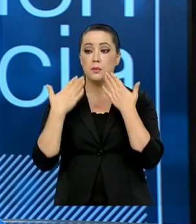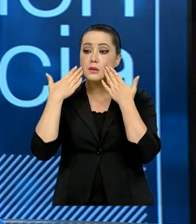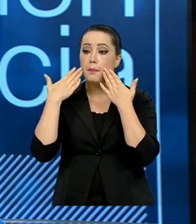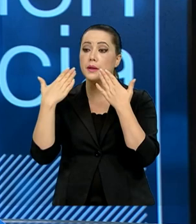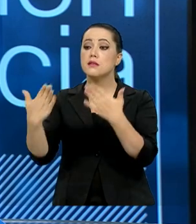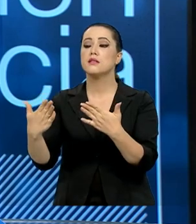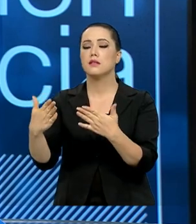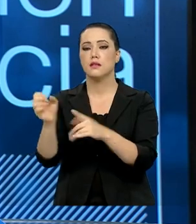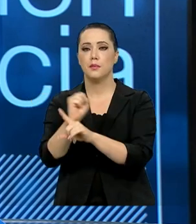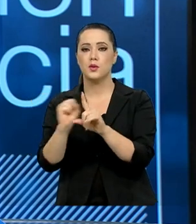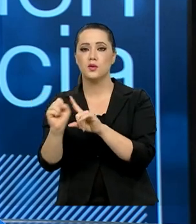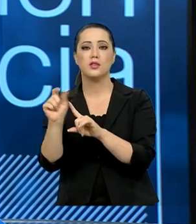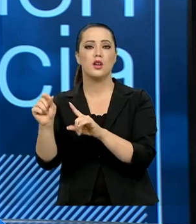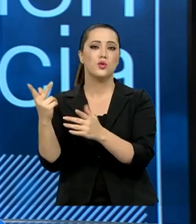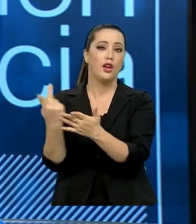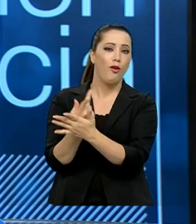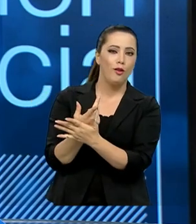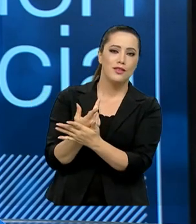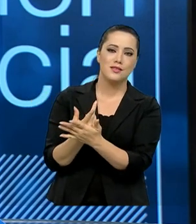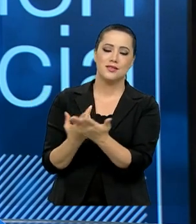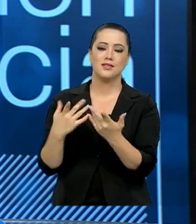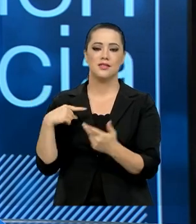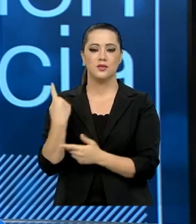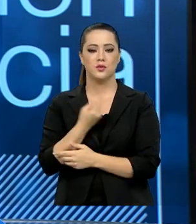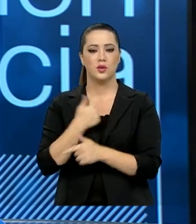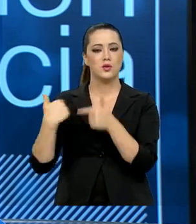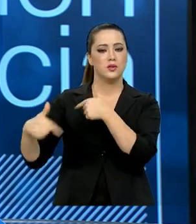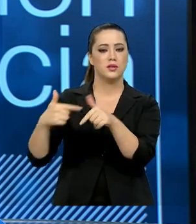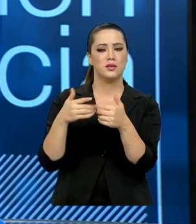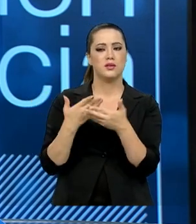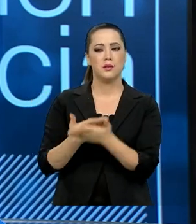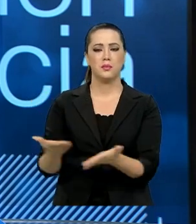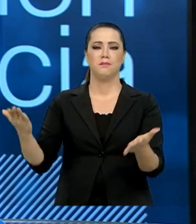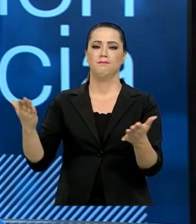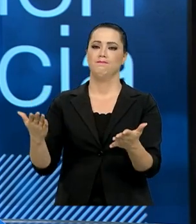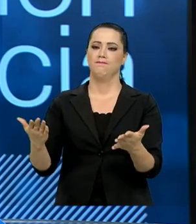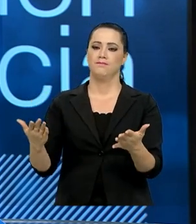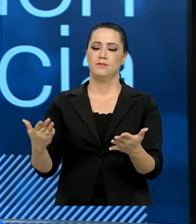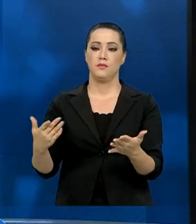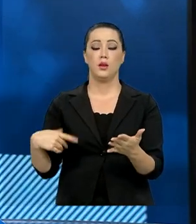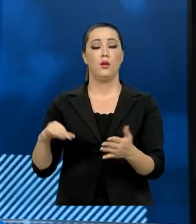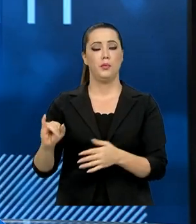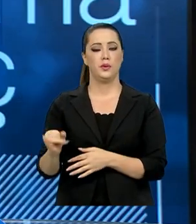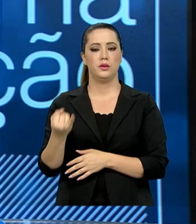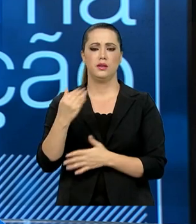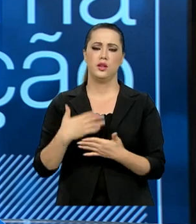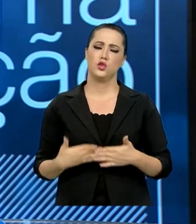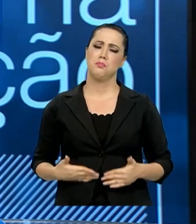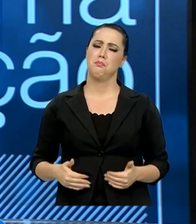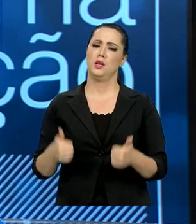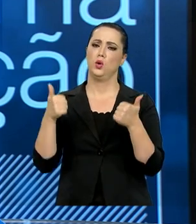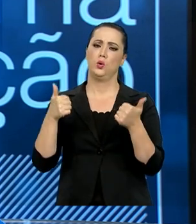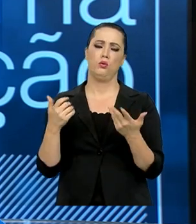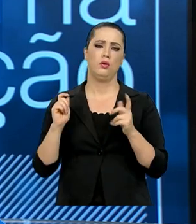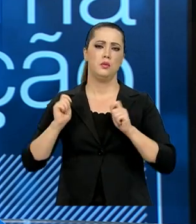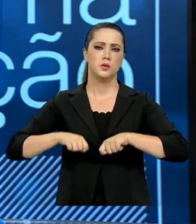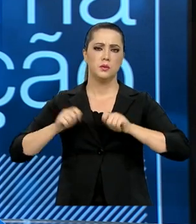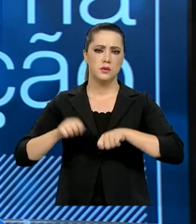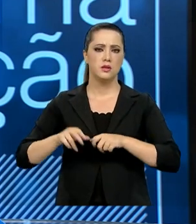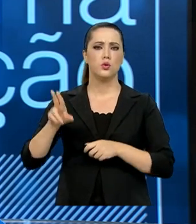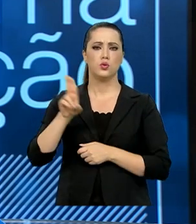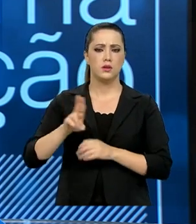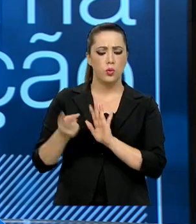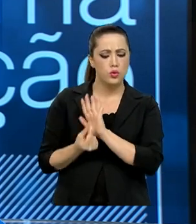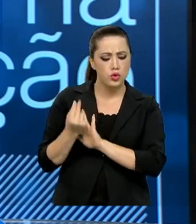contas a respeito disso. E o nosso papel é exatamente esse. Aproveitar da melhor maneira possível os recursos